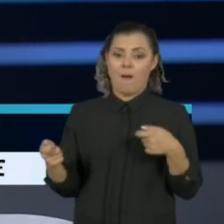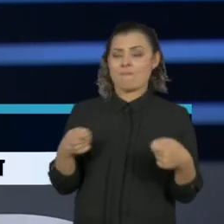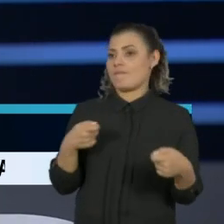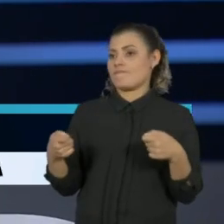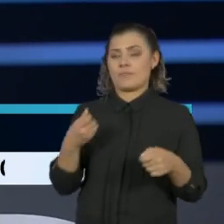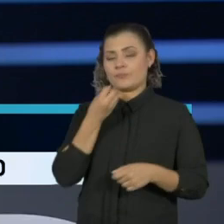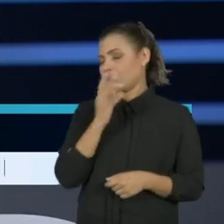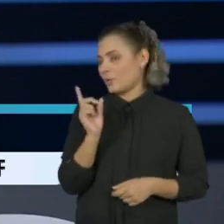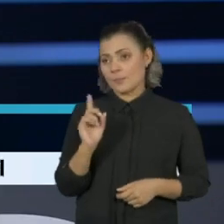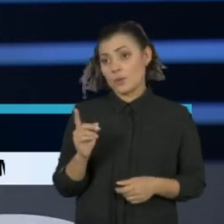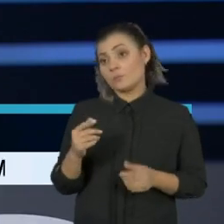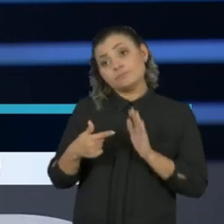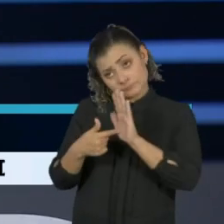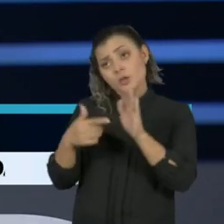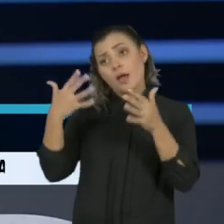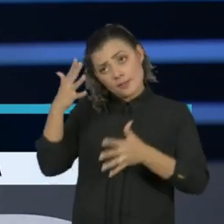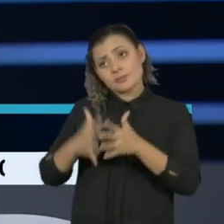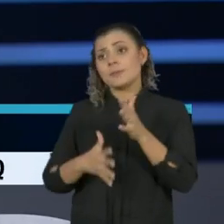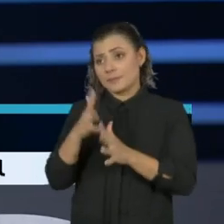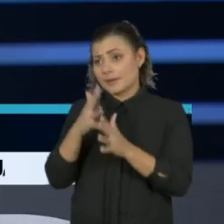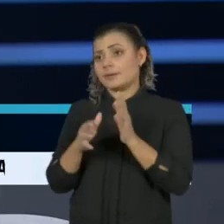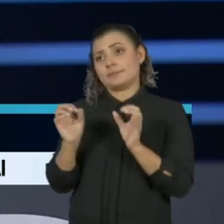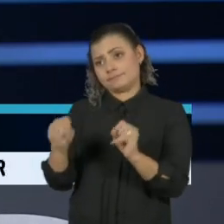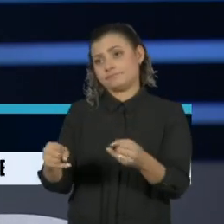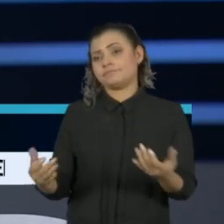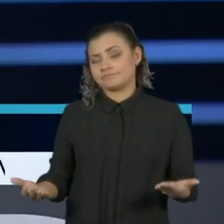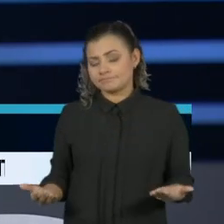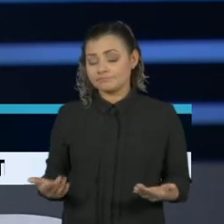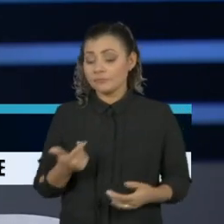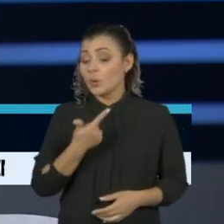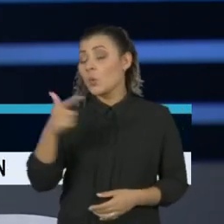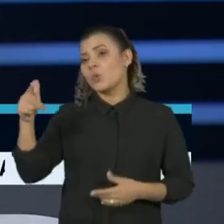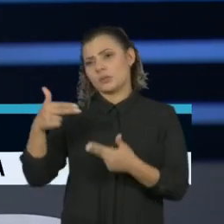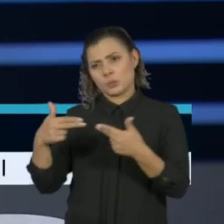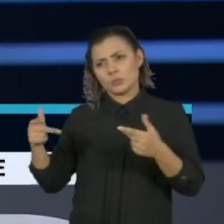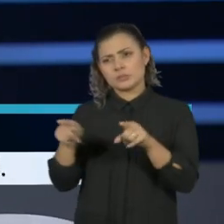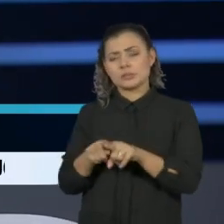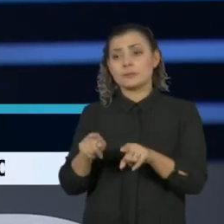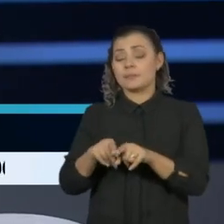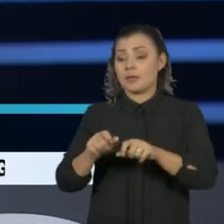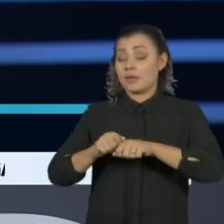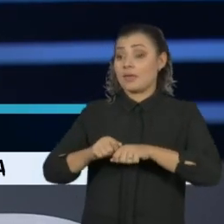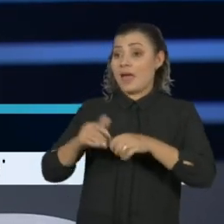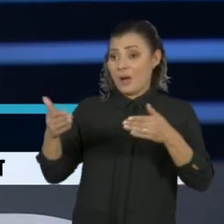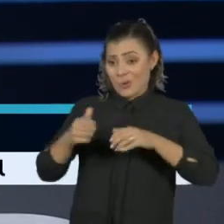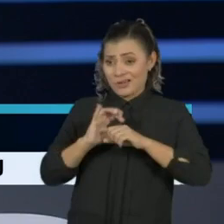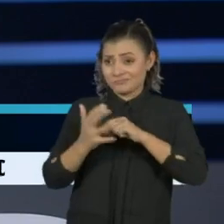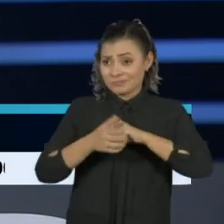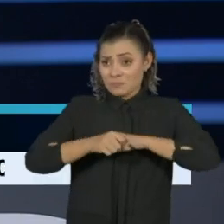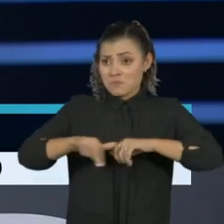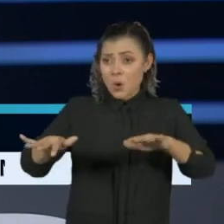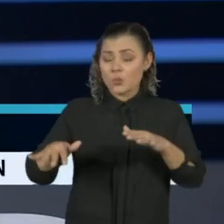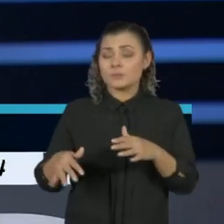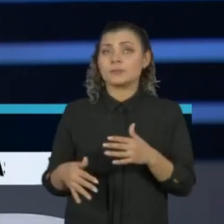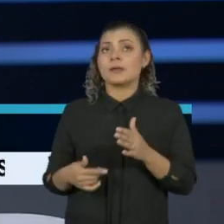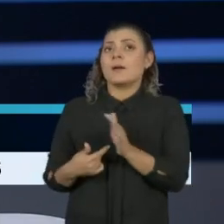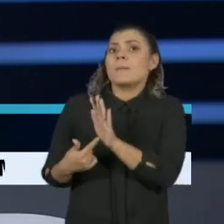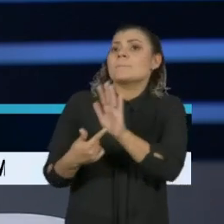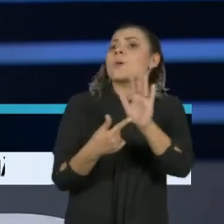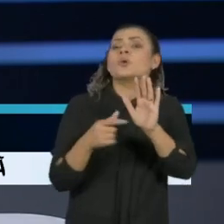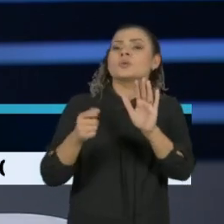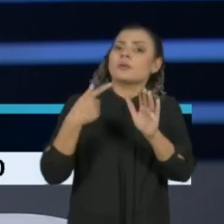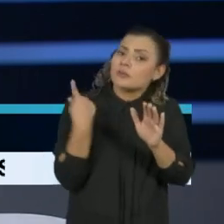claramente atrapalha. Outra coisa, eu acho que essa pandemia nos coloca a questão da